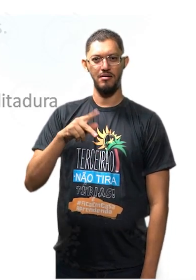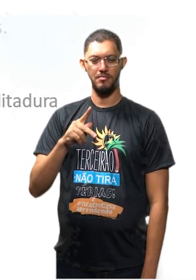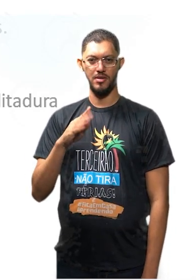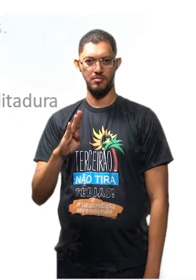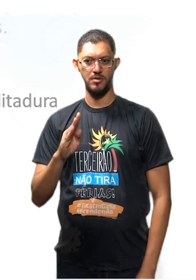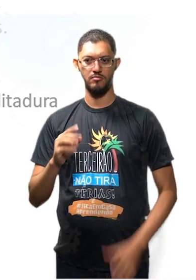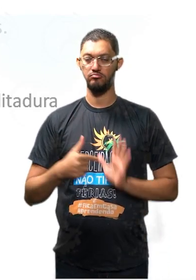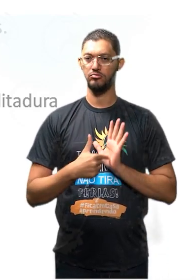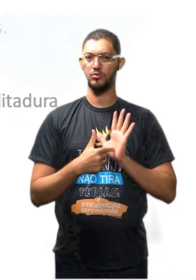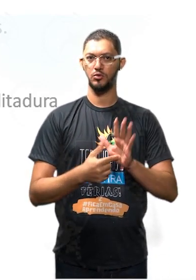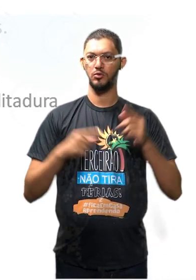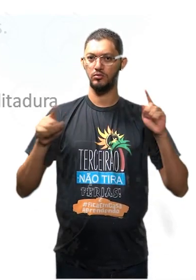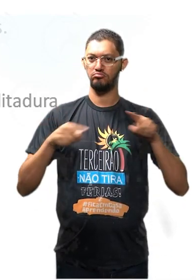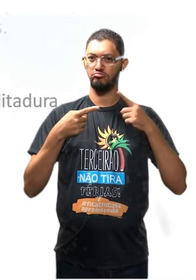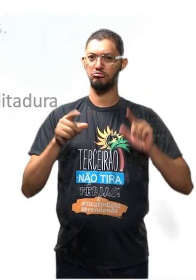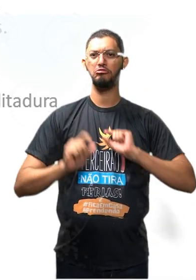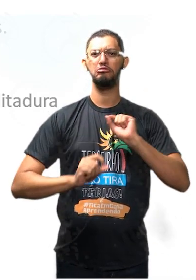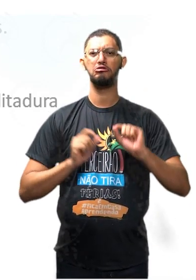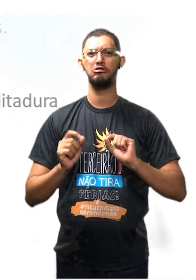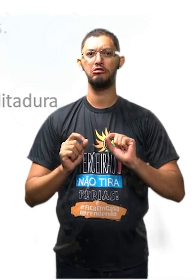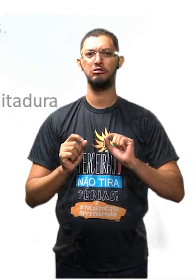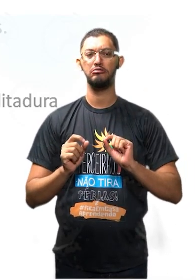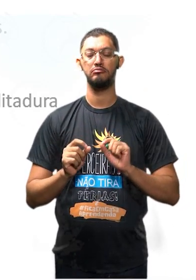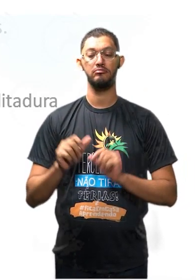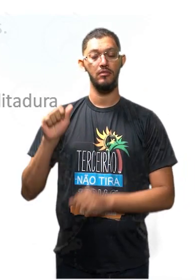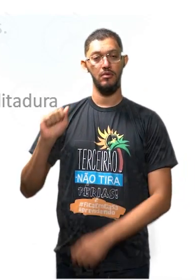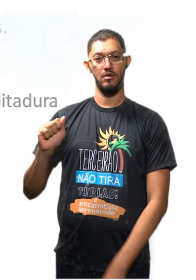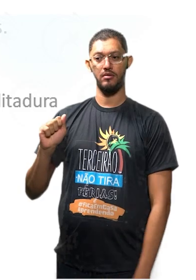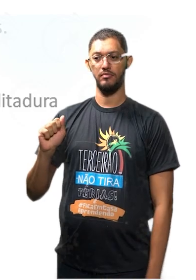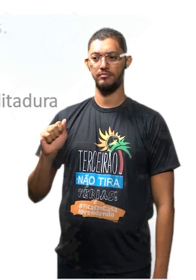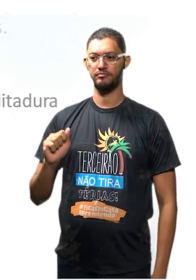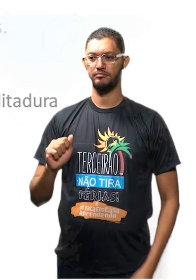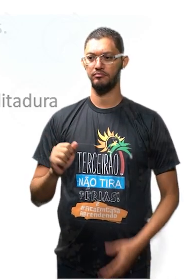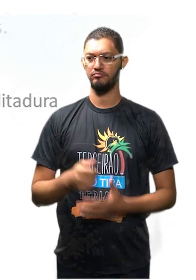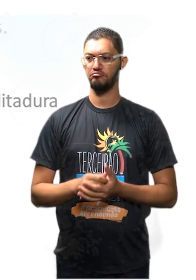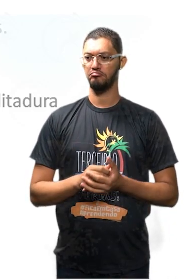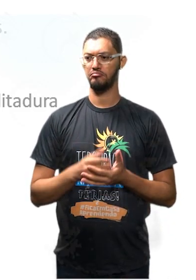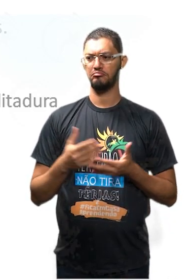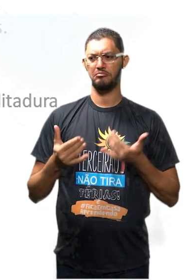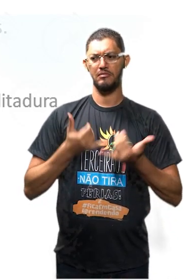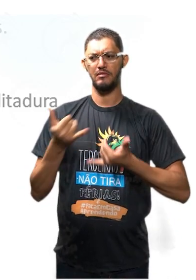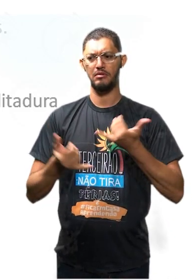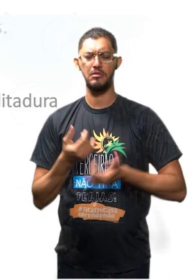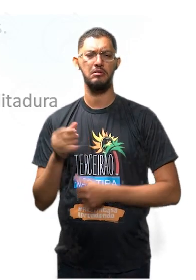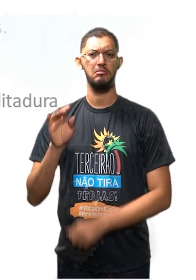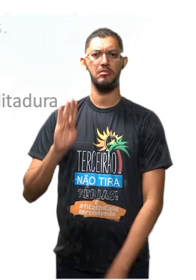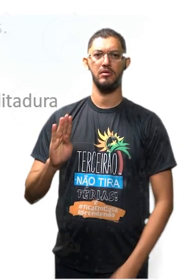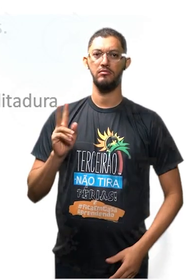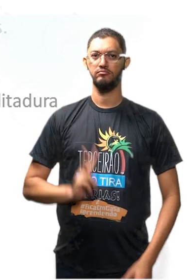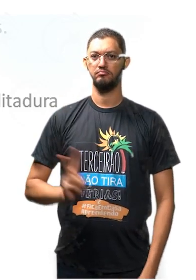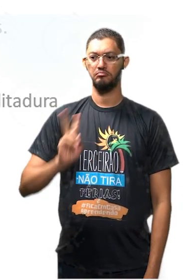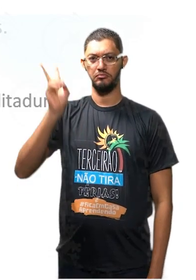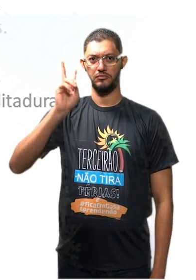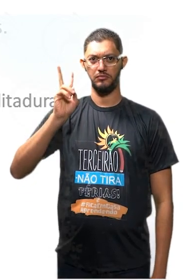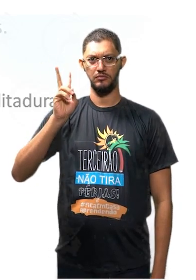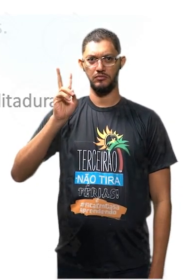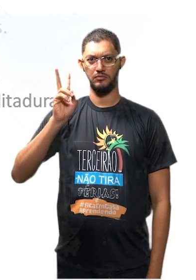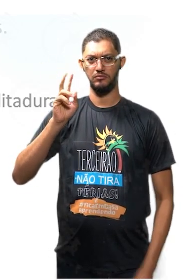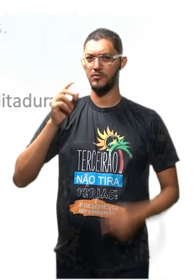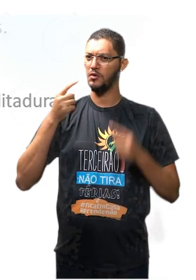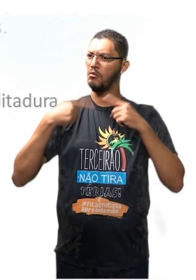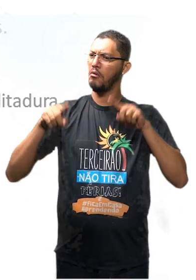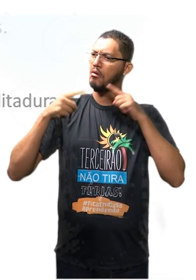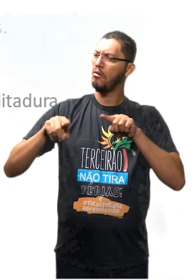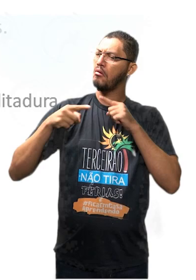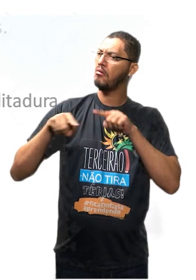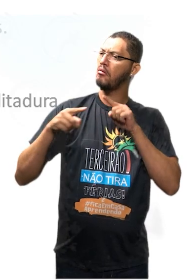foi de E aí? Letra A? Entretenimento? Letra B? Valorização? Ou de crítica? Tá? Ou